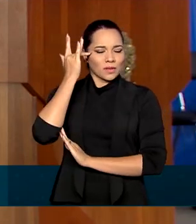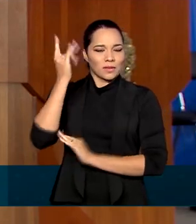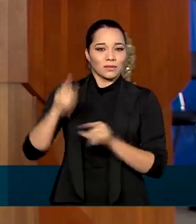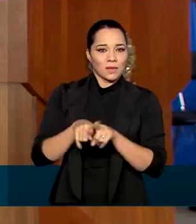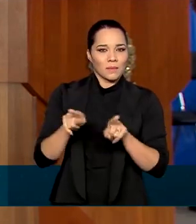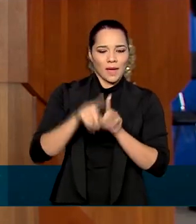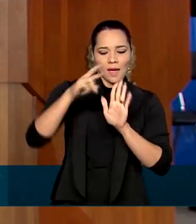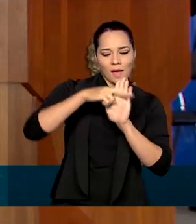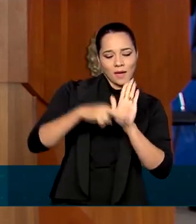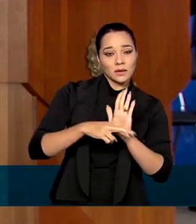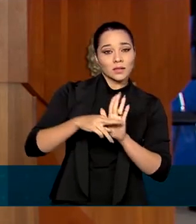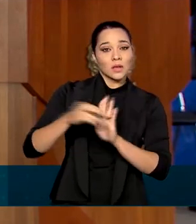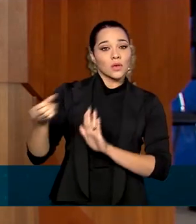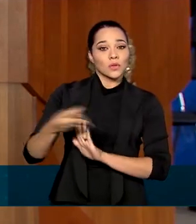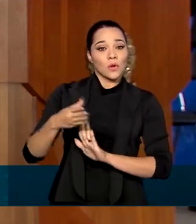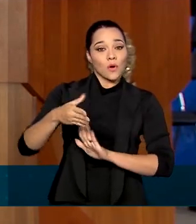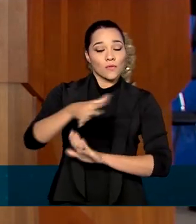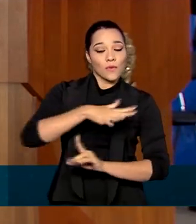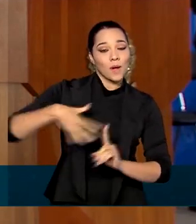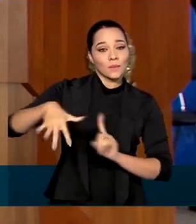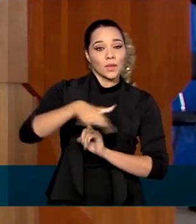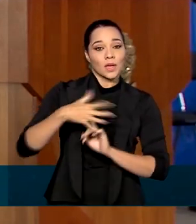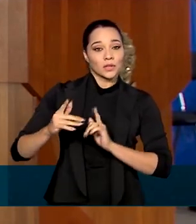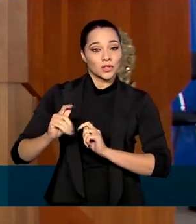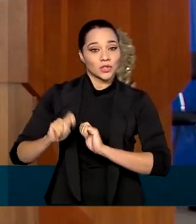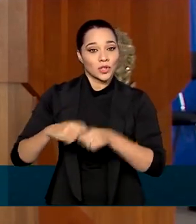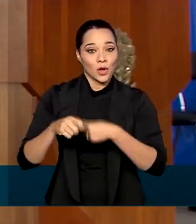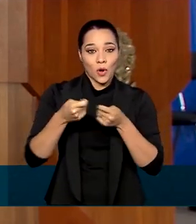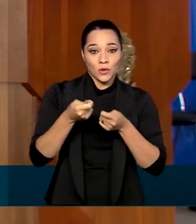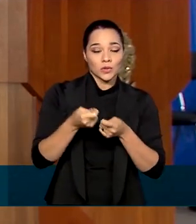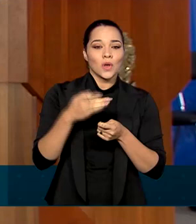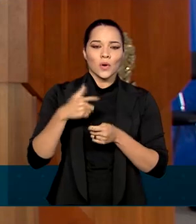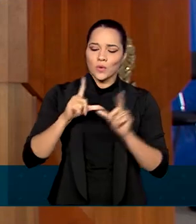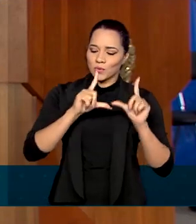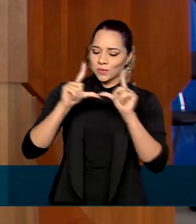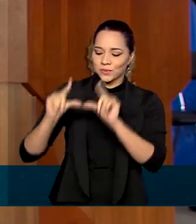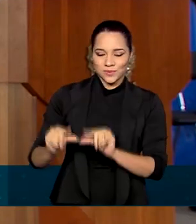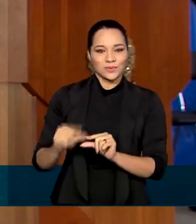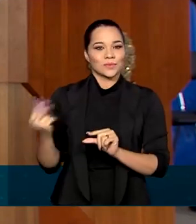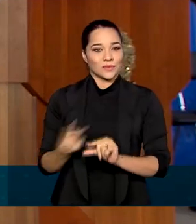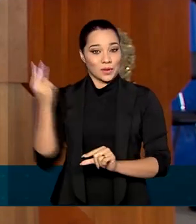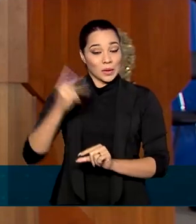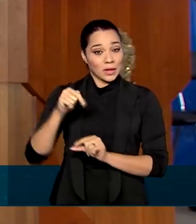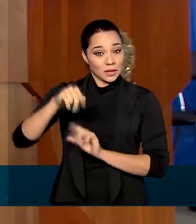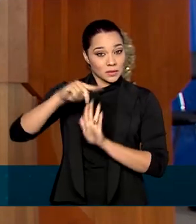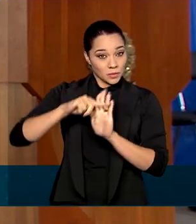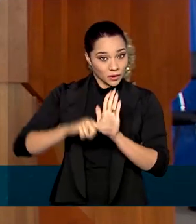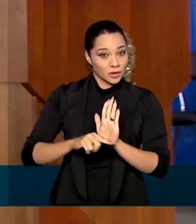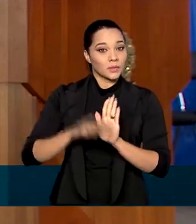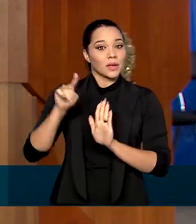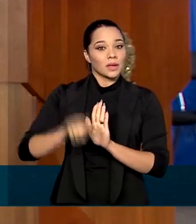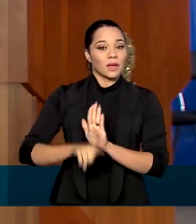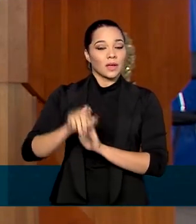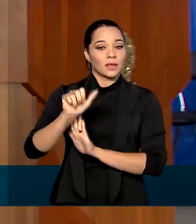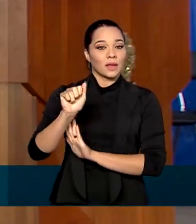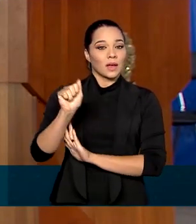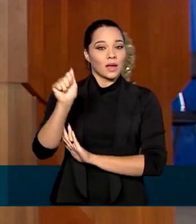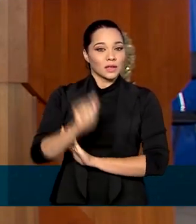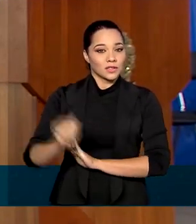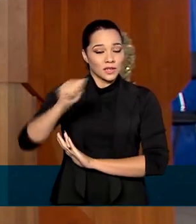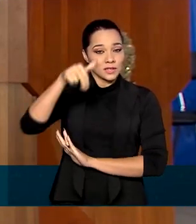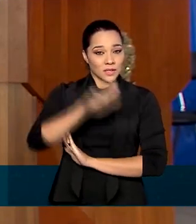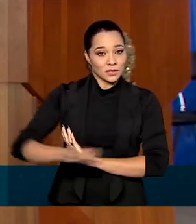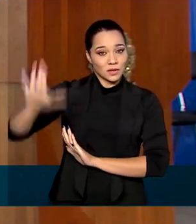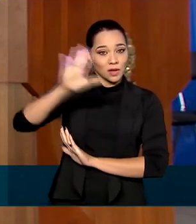e também cria um novo ambiente de negócios com redução de custos. Esse programa, que é da Agência Nacional de